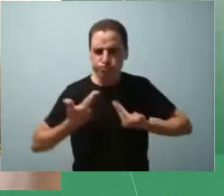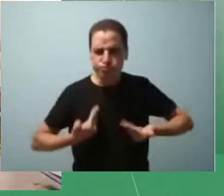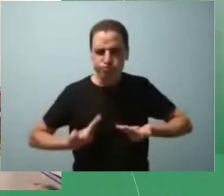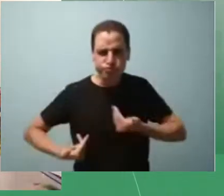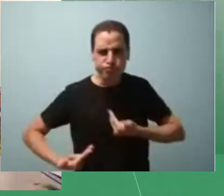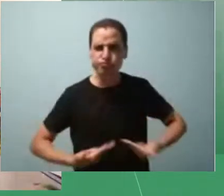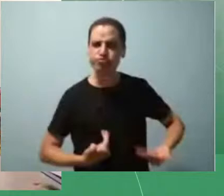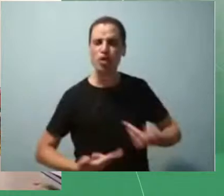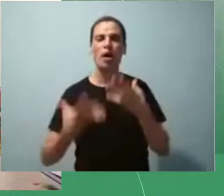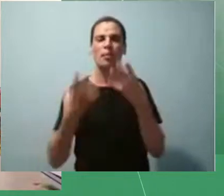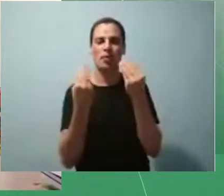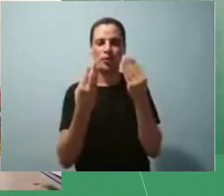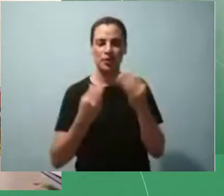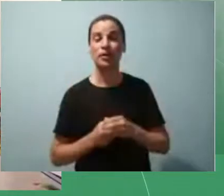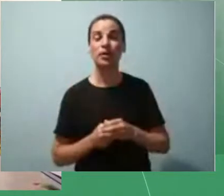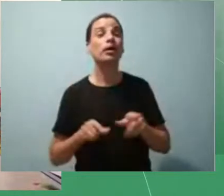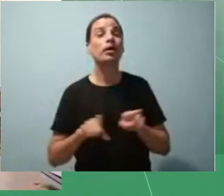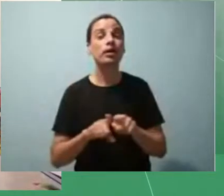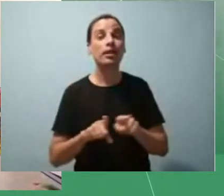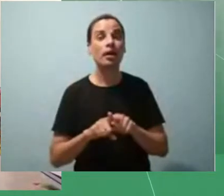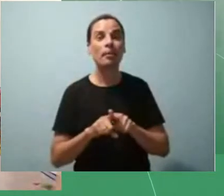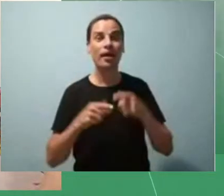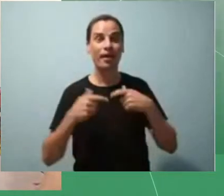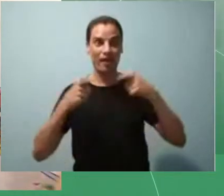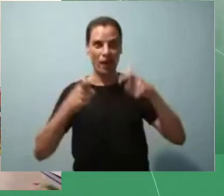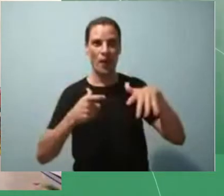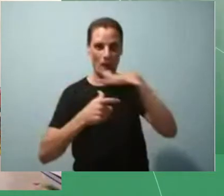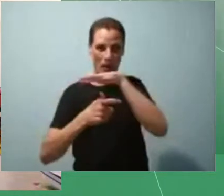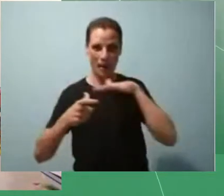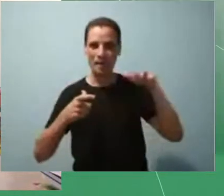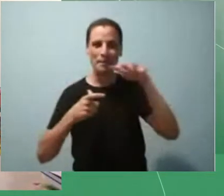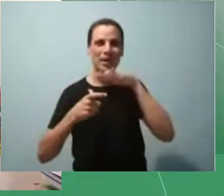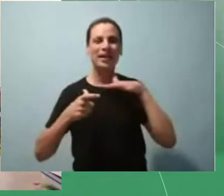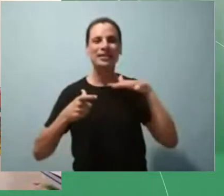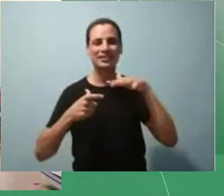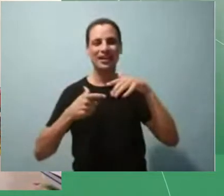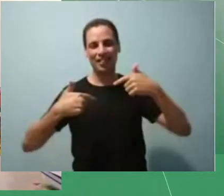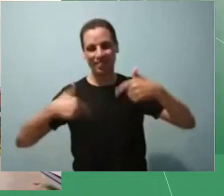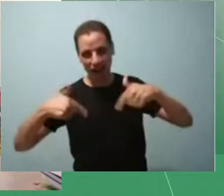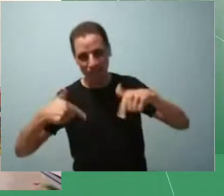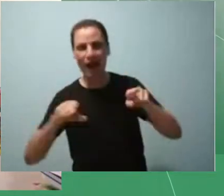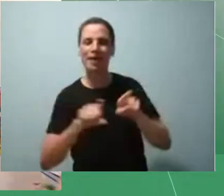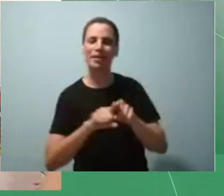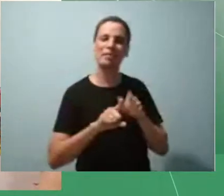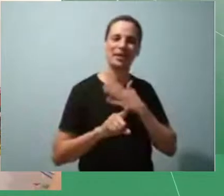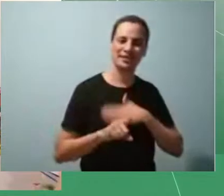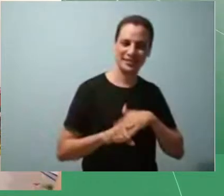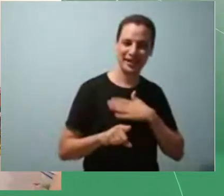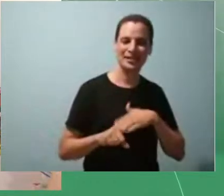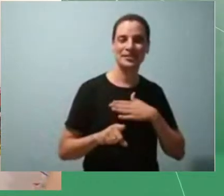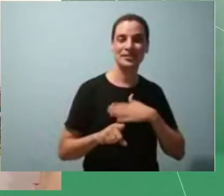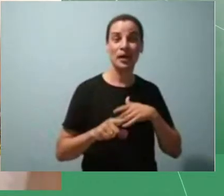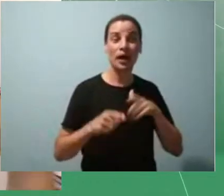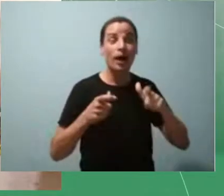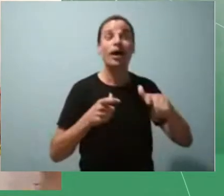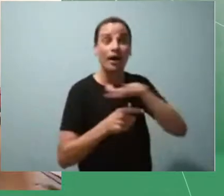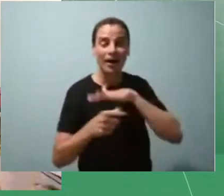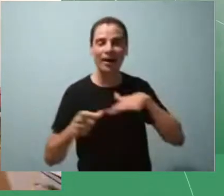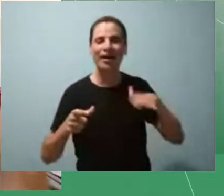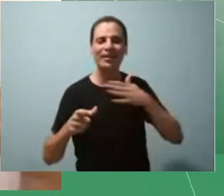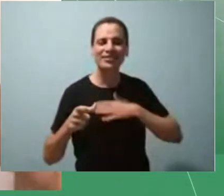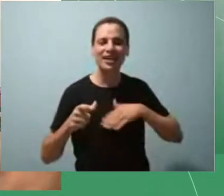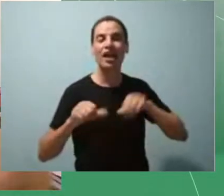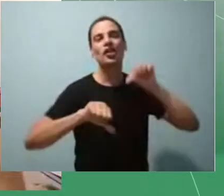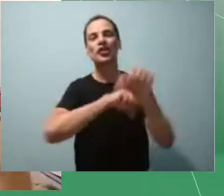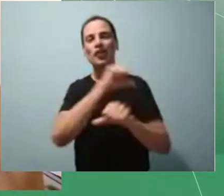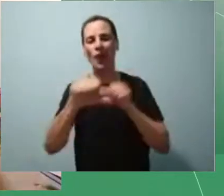e eu estou no meu ambiente de trabalho, de descanso, né? Com a pandemia se transformou, tudo a